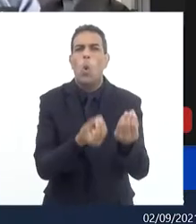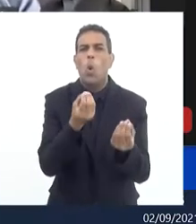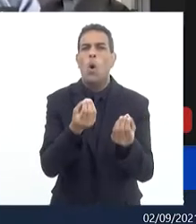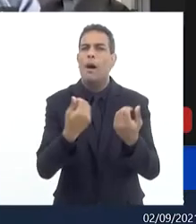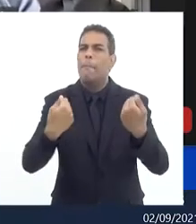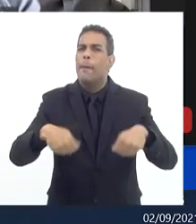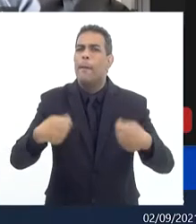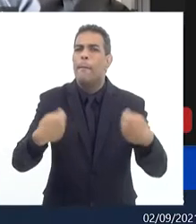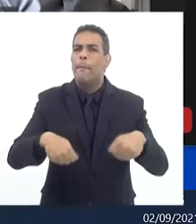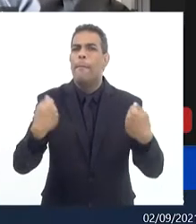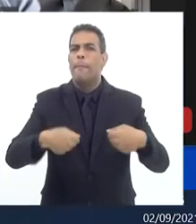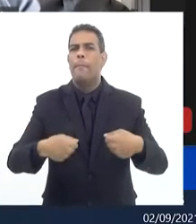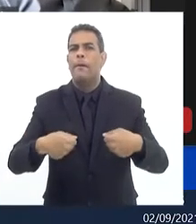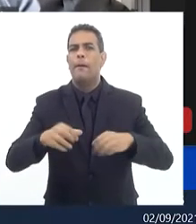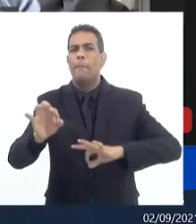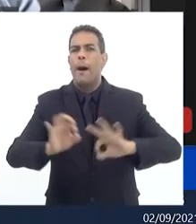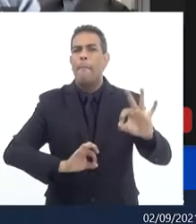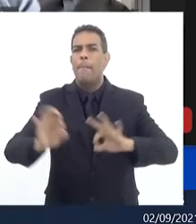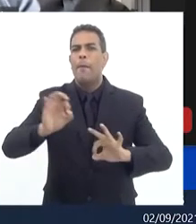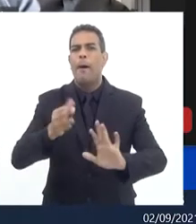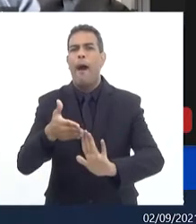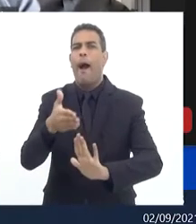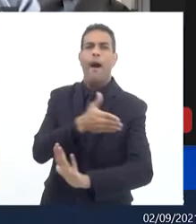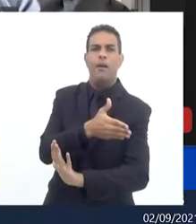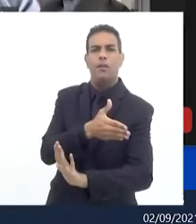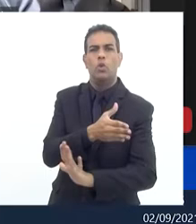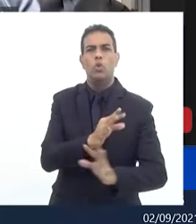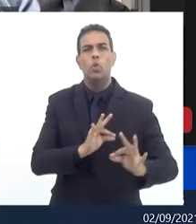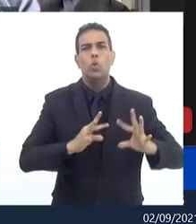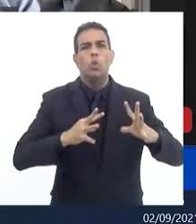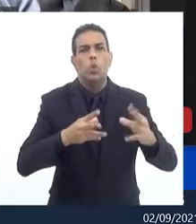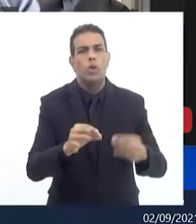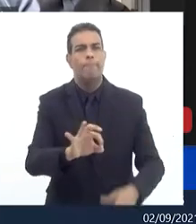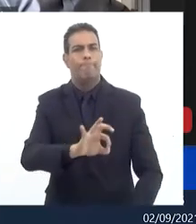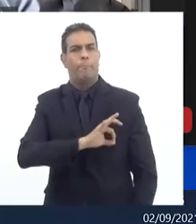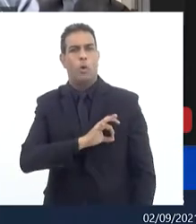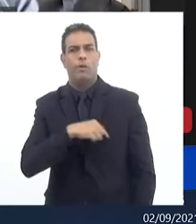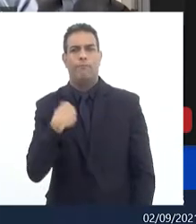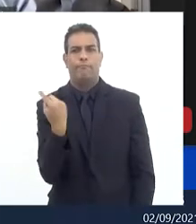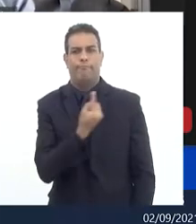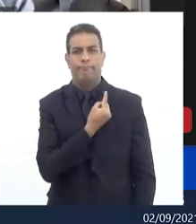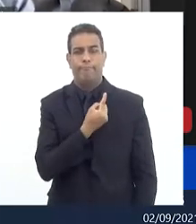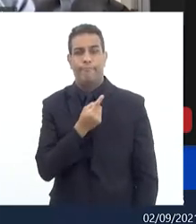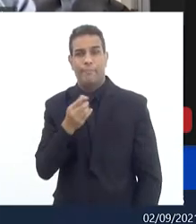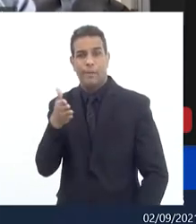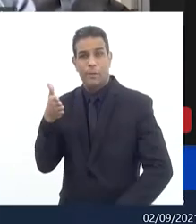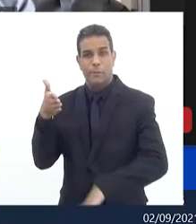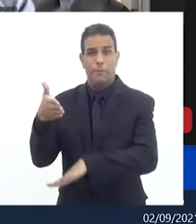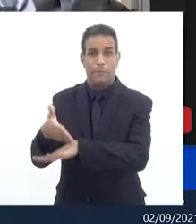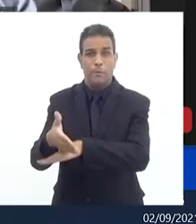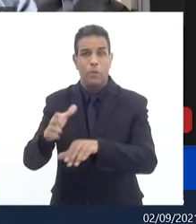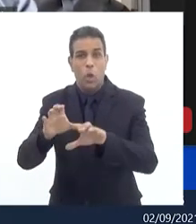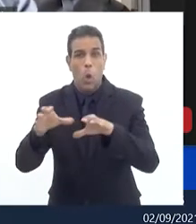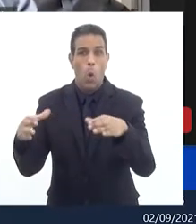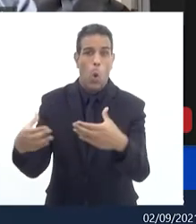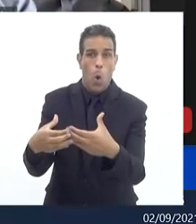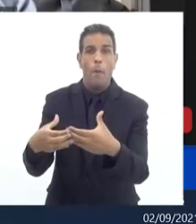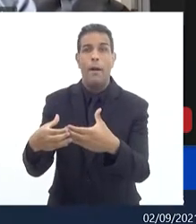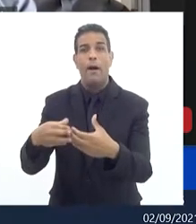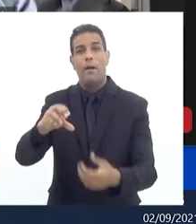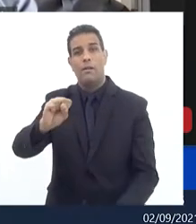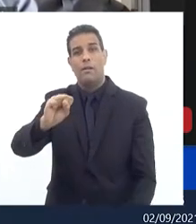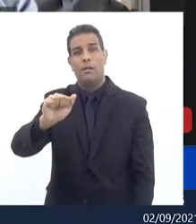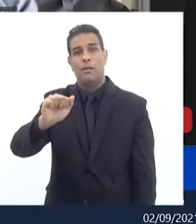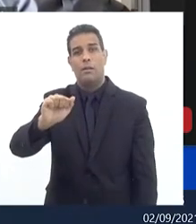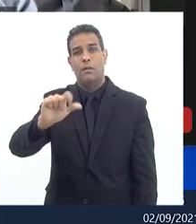necessidade de uma preparação prévia então vou dar um exemplo a gente foi para o complexo do Salgueiro na semana passada